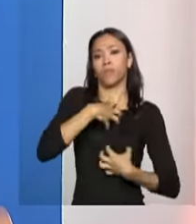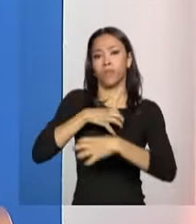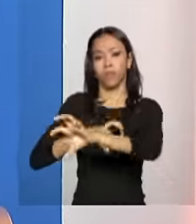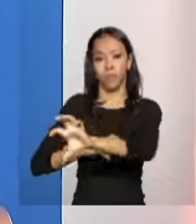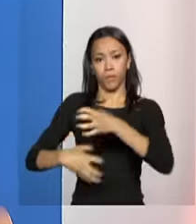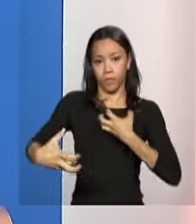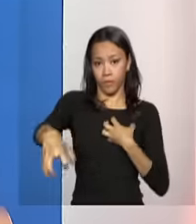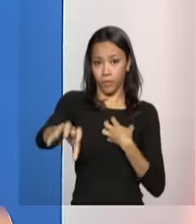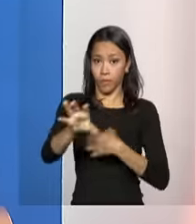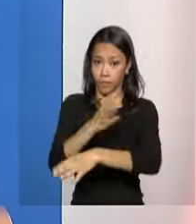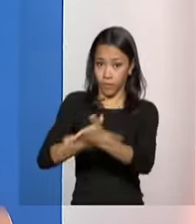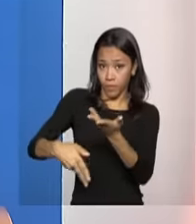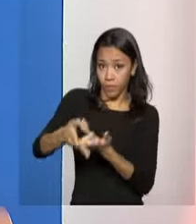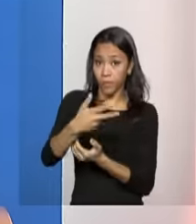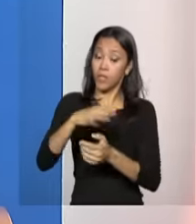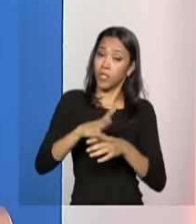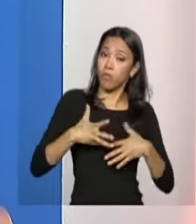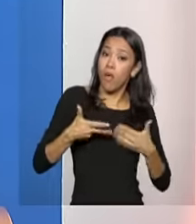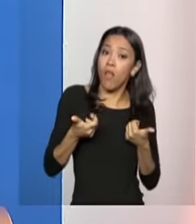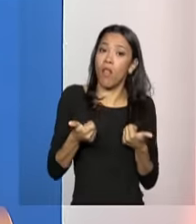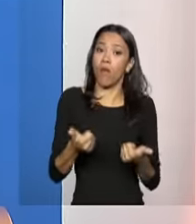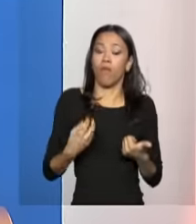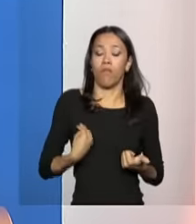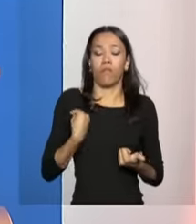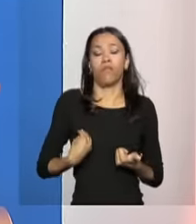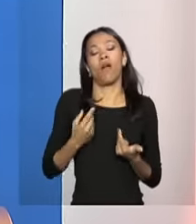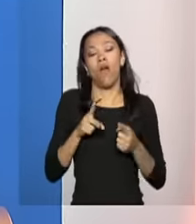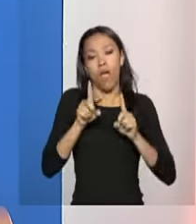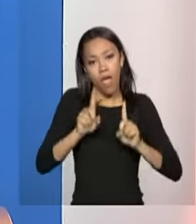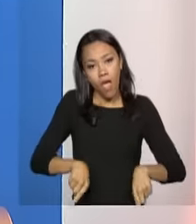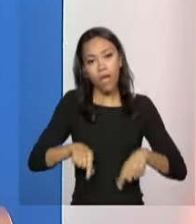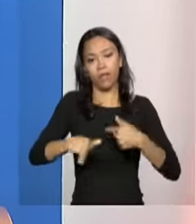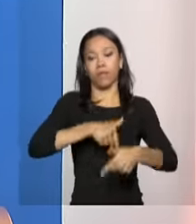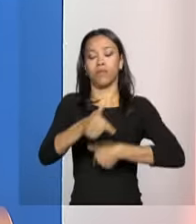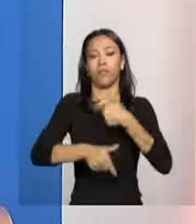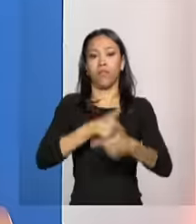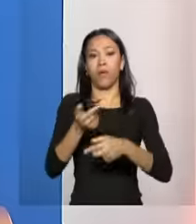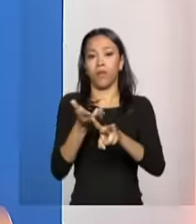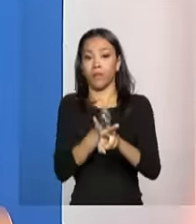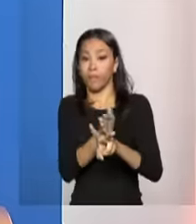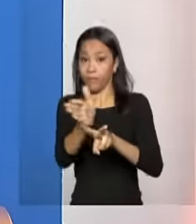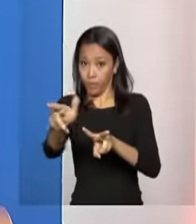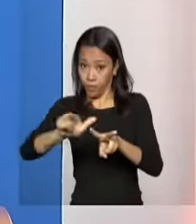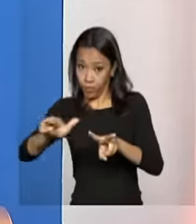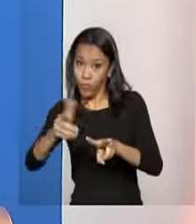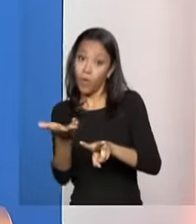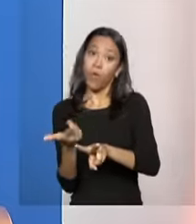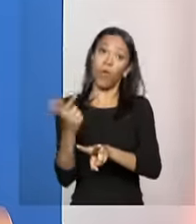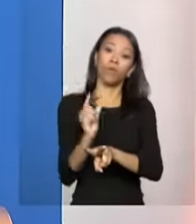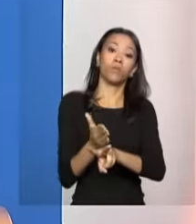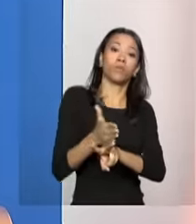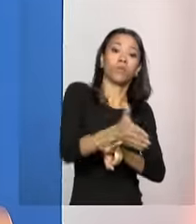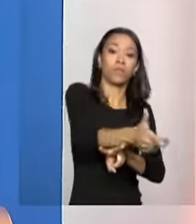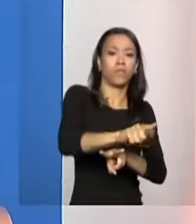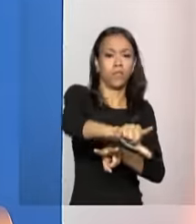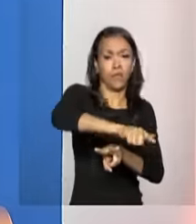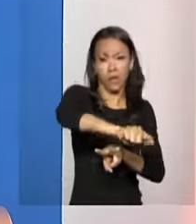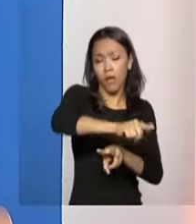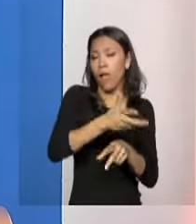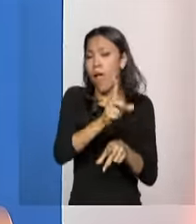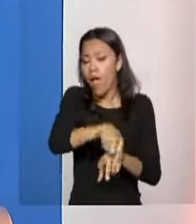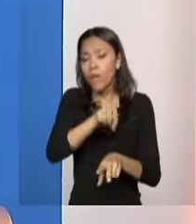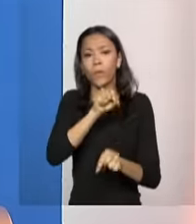promovendo melhores condições de vida. Então, essa é uma dimensão da assistência. A outra é a dimensão da